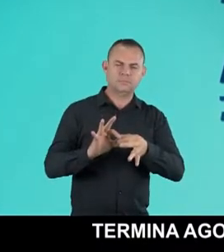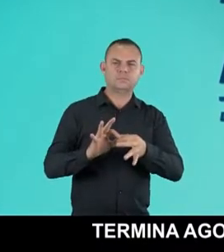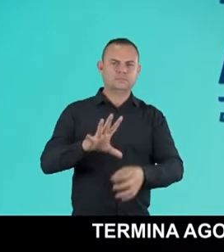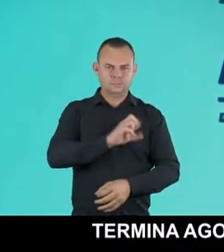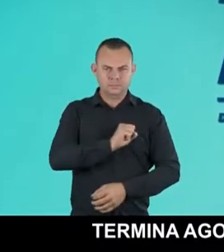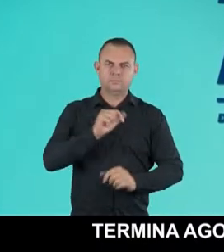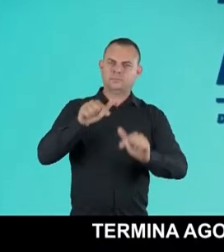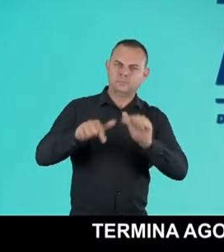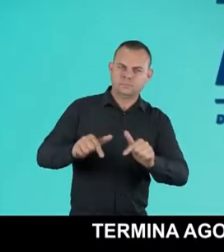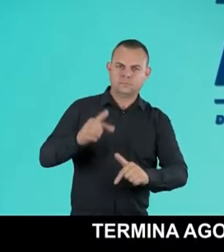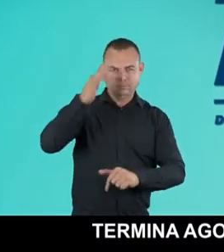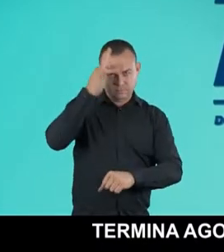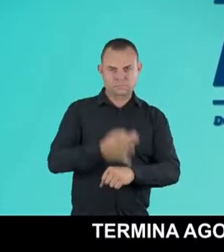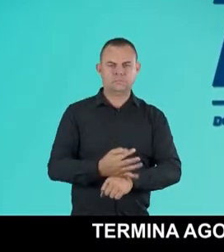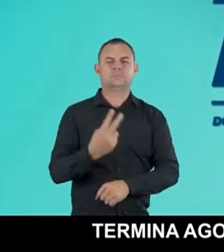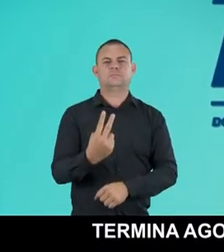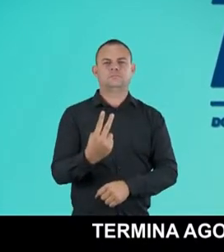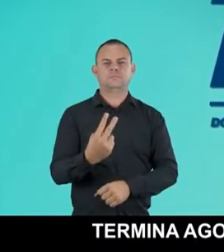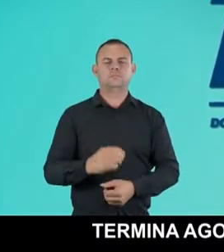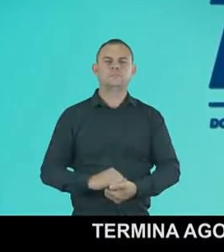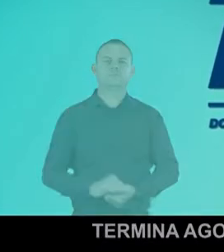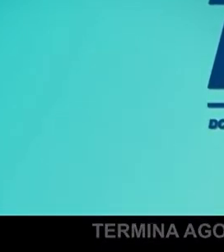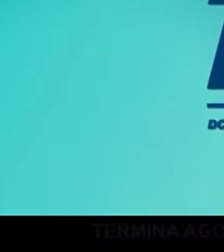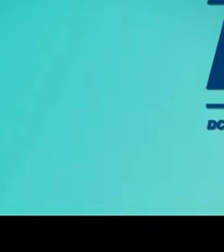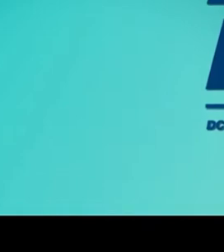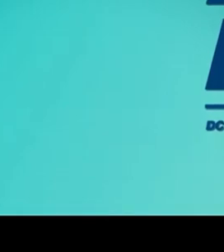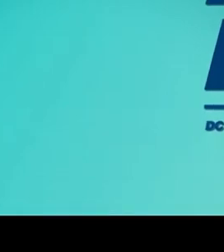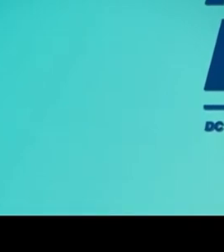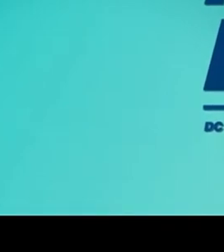coligação Amor, Trabalho e Fé 2.